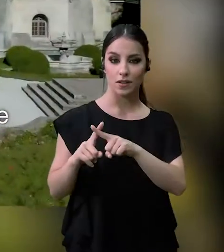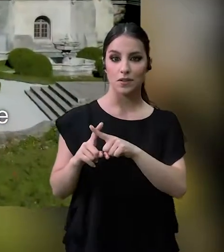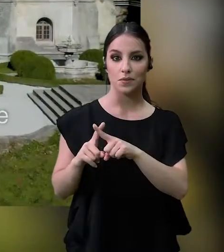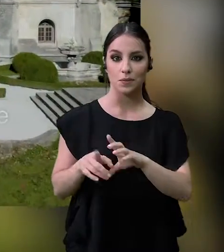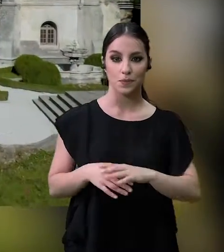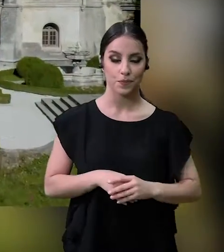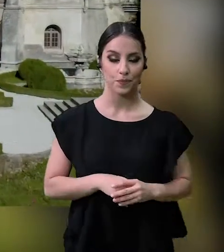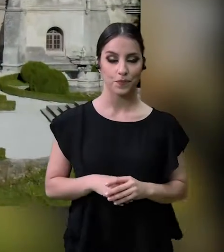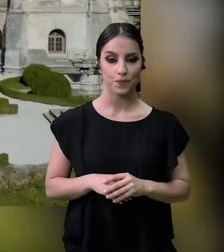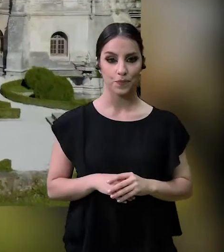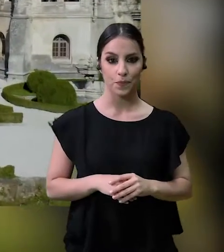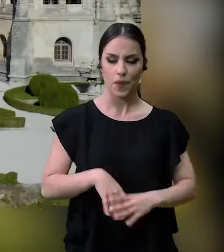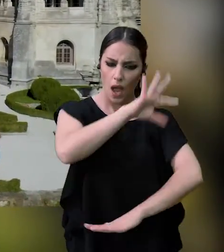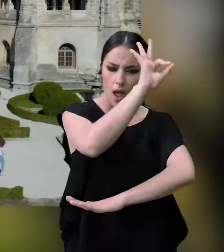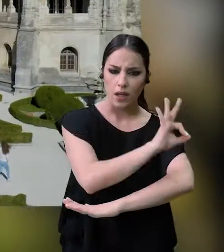de aromas